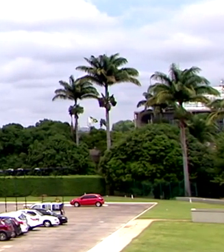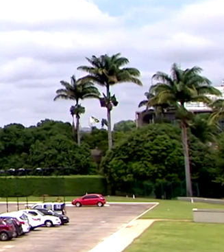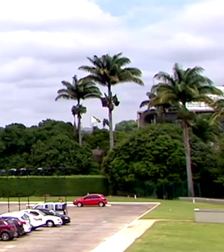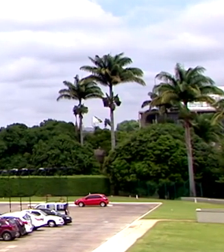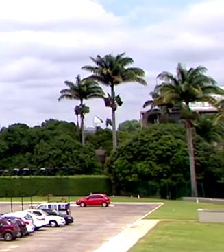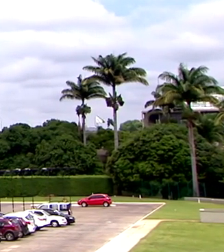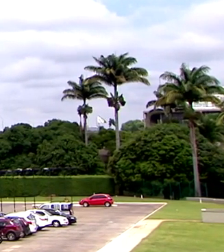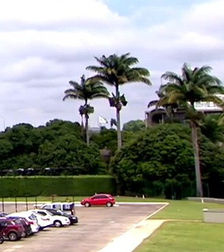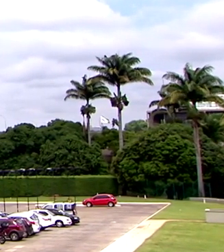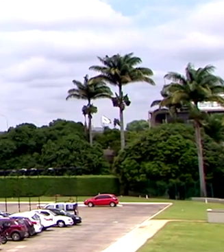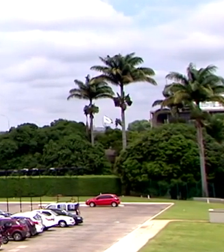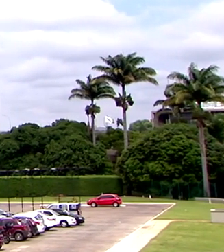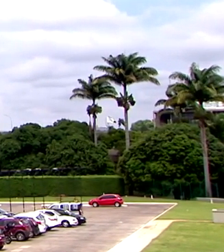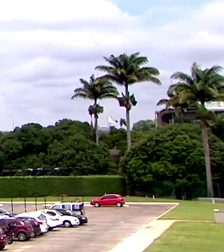Transcrição Negri